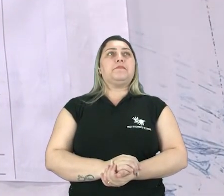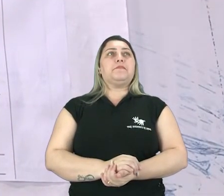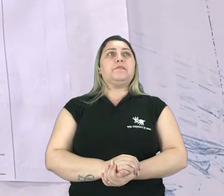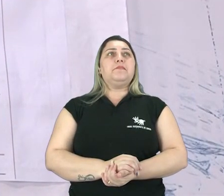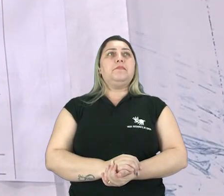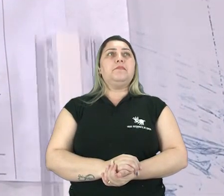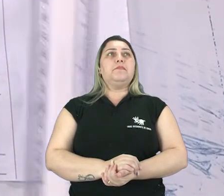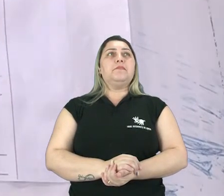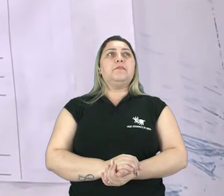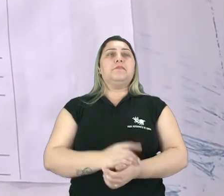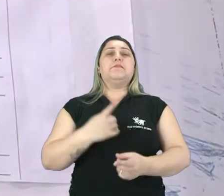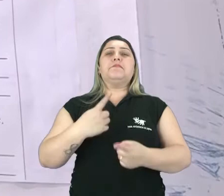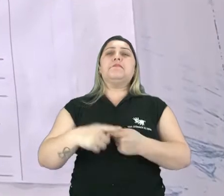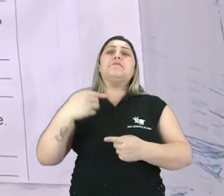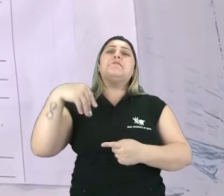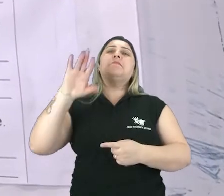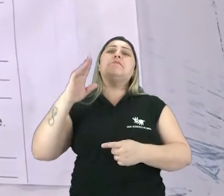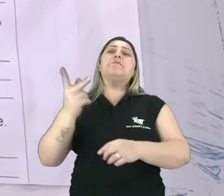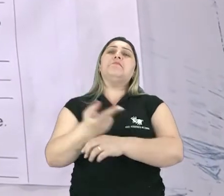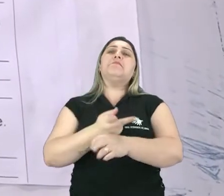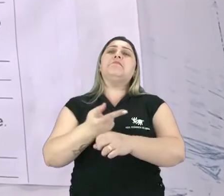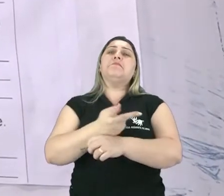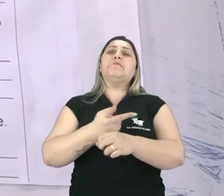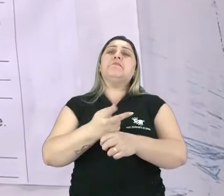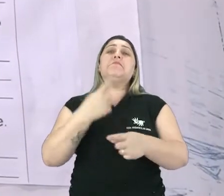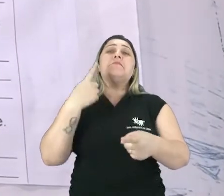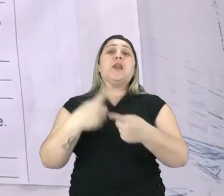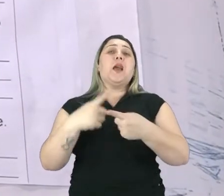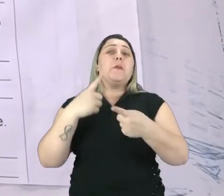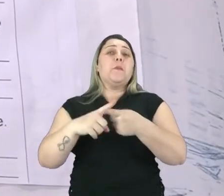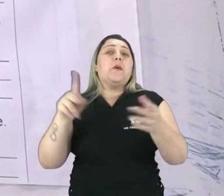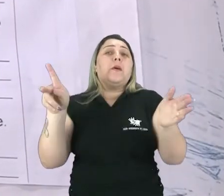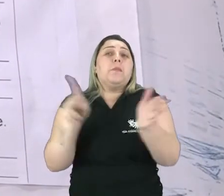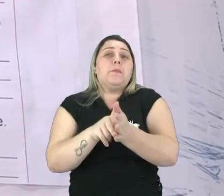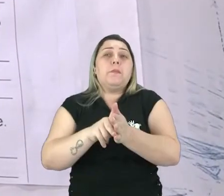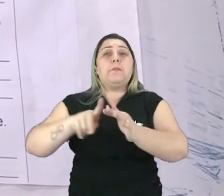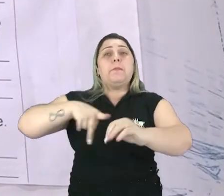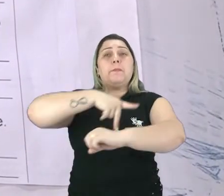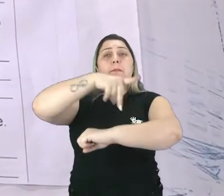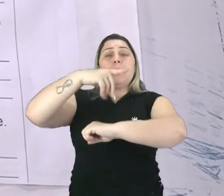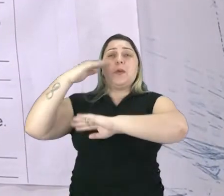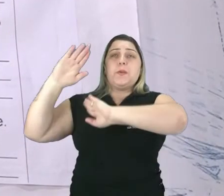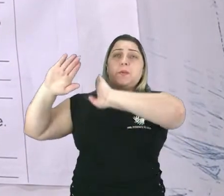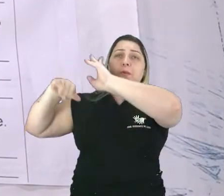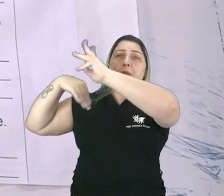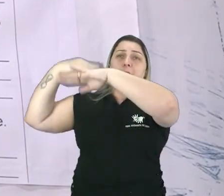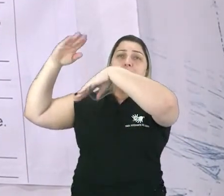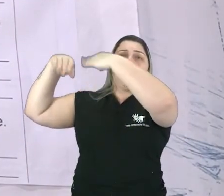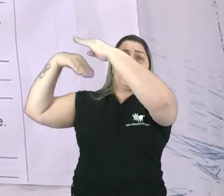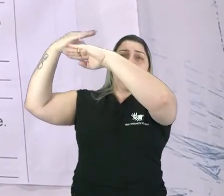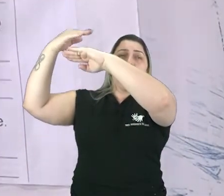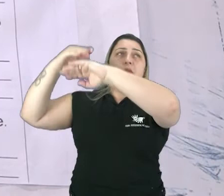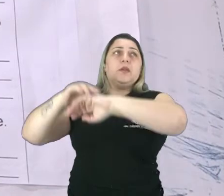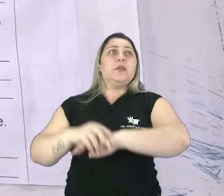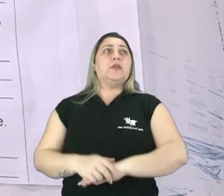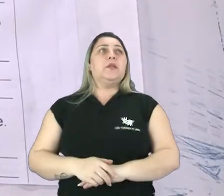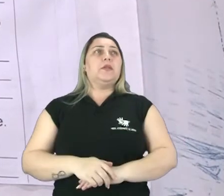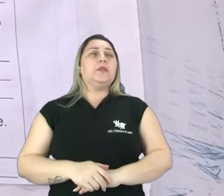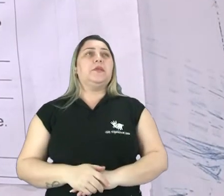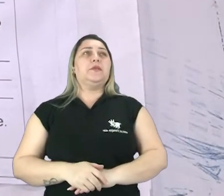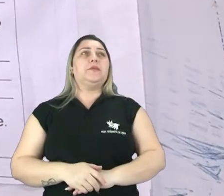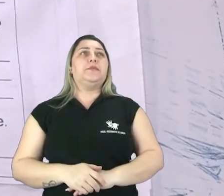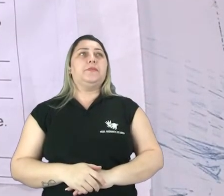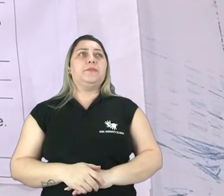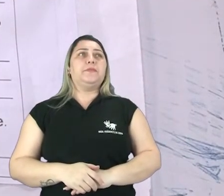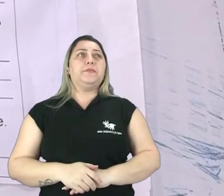Por que são mais procurados. Quando fala assim. Especialmente. Porque é especialmente esses três ó. Que